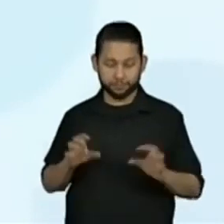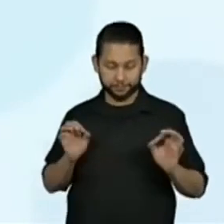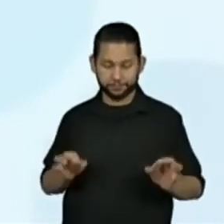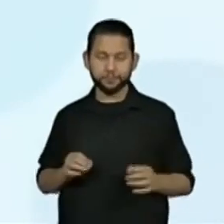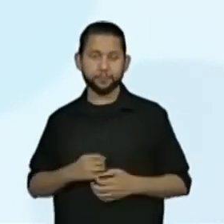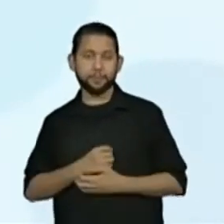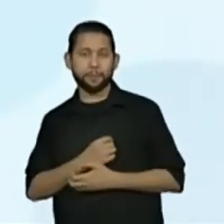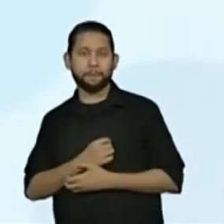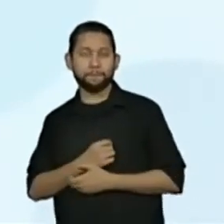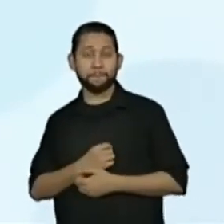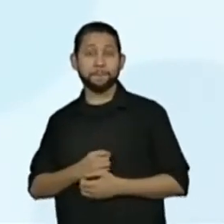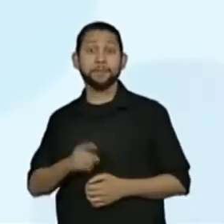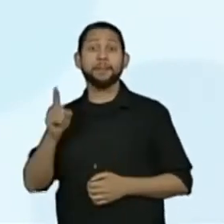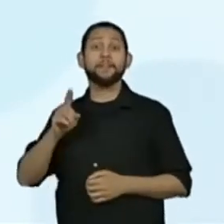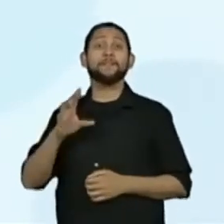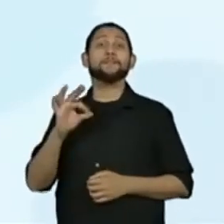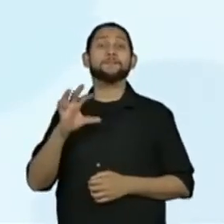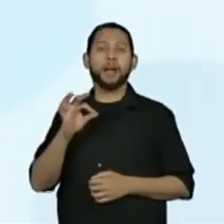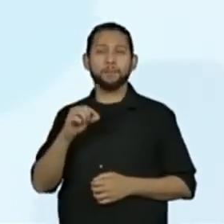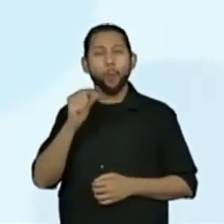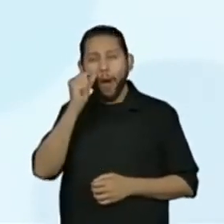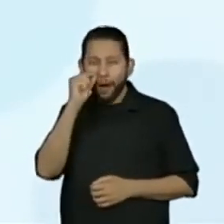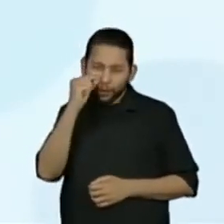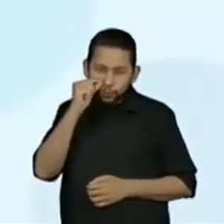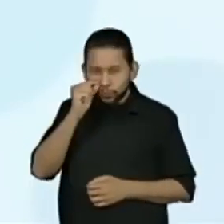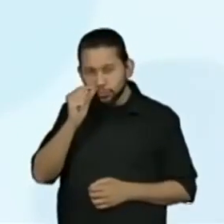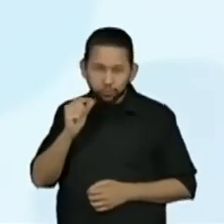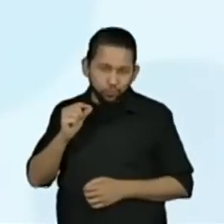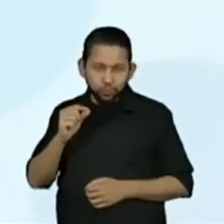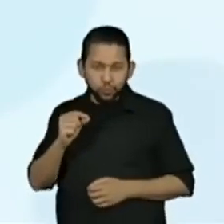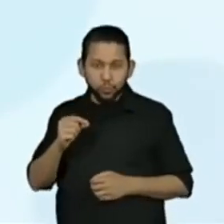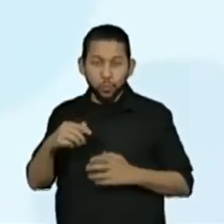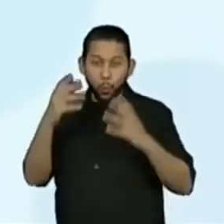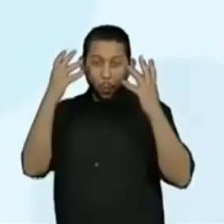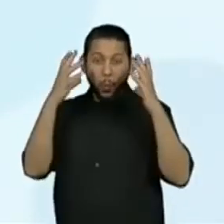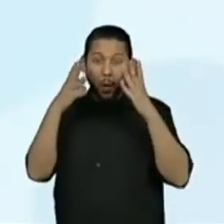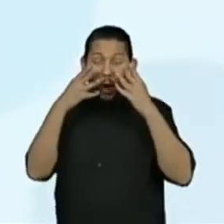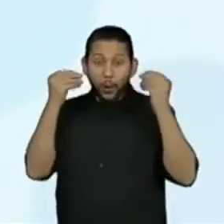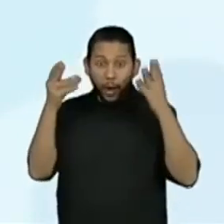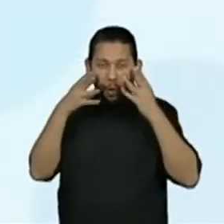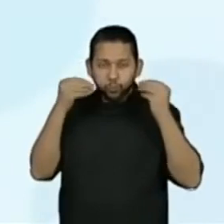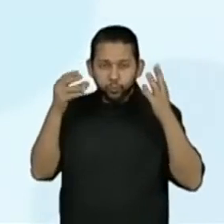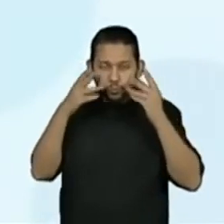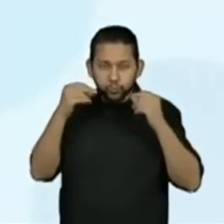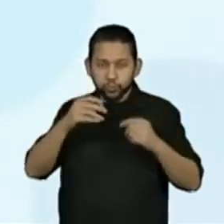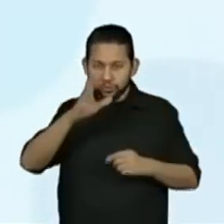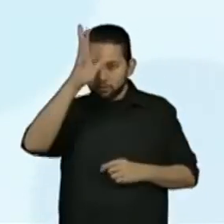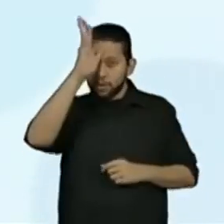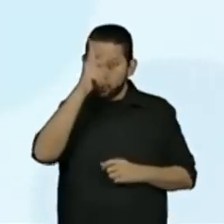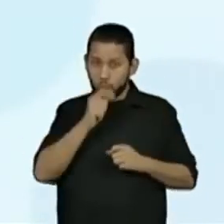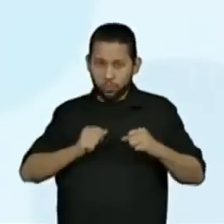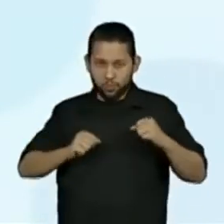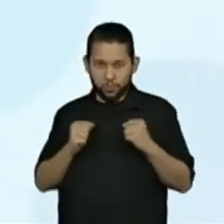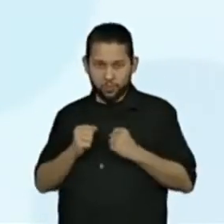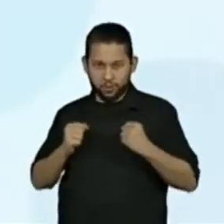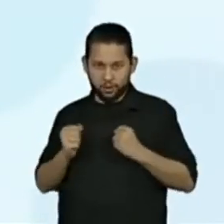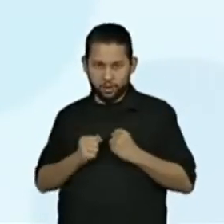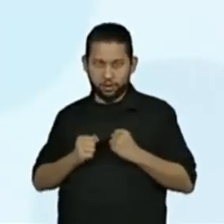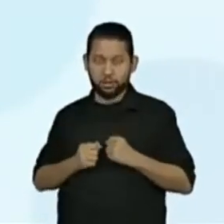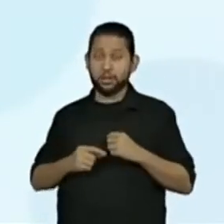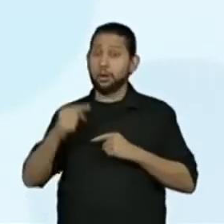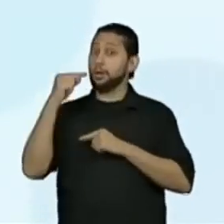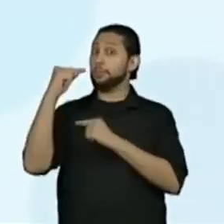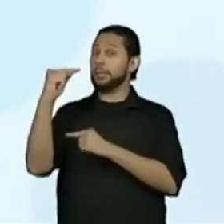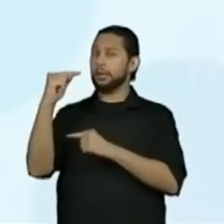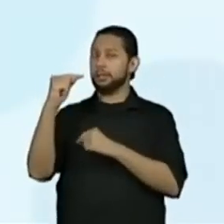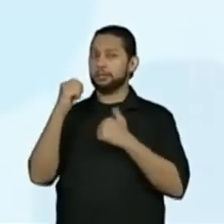Esse trecho é da fábula, o ratinho, o gato e o galo. Então, é só um trecho, viu pessoal? Não é a